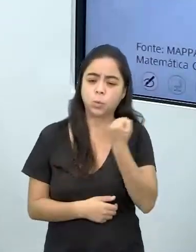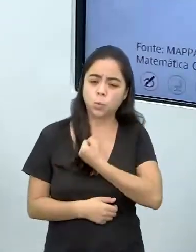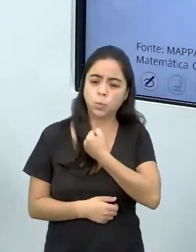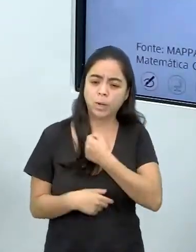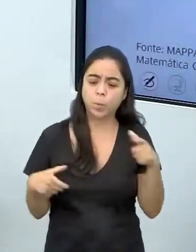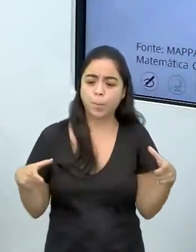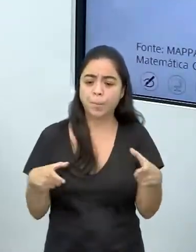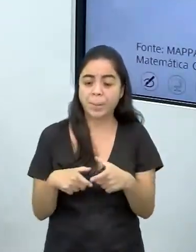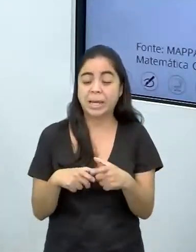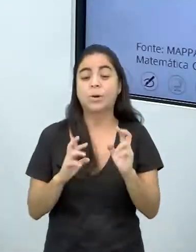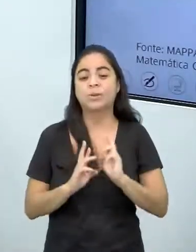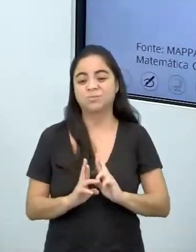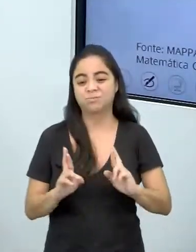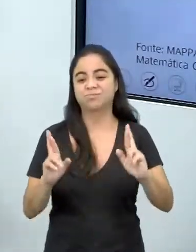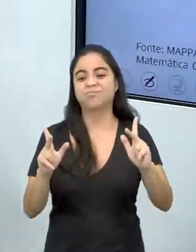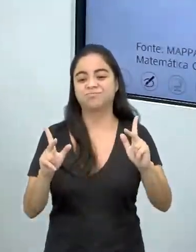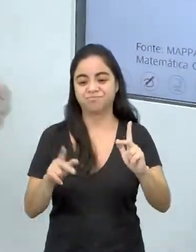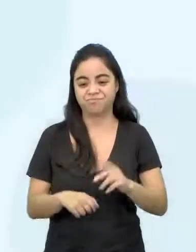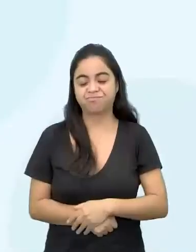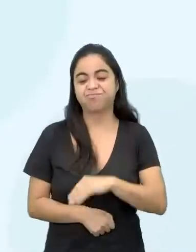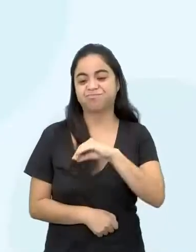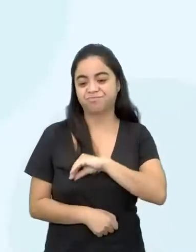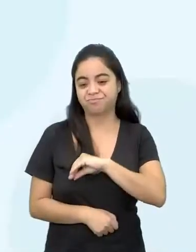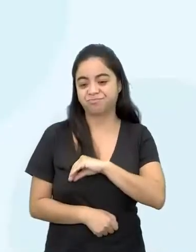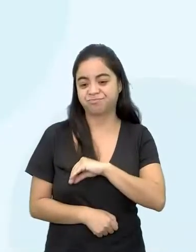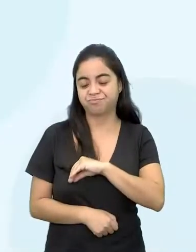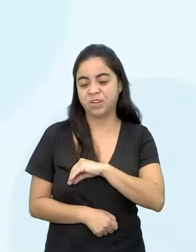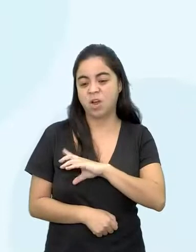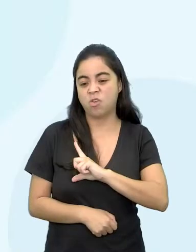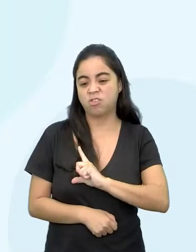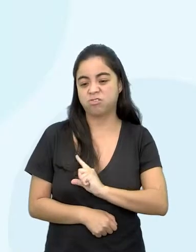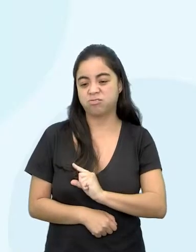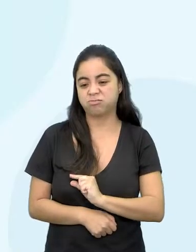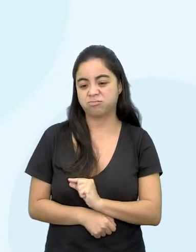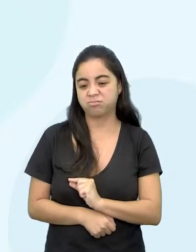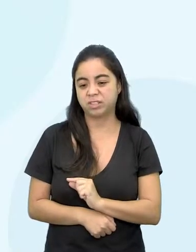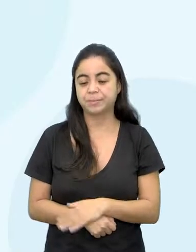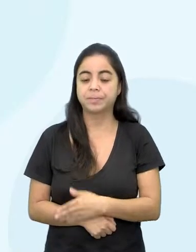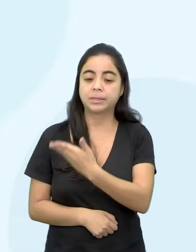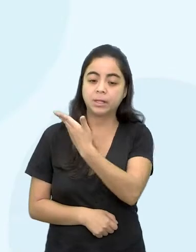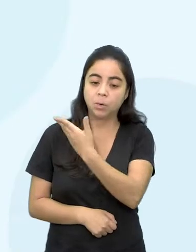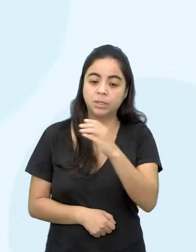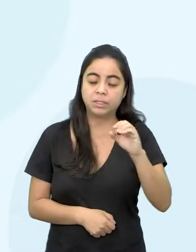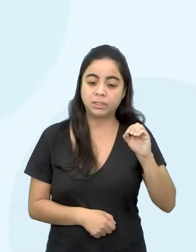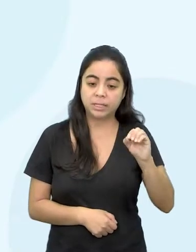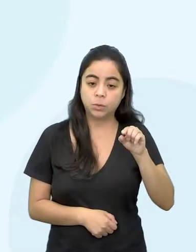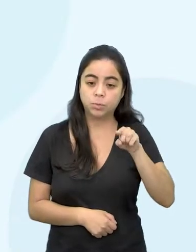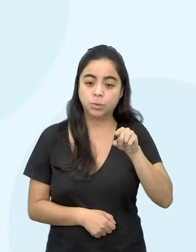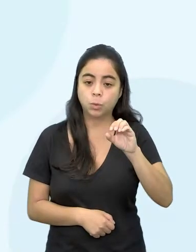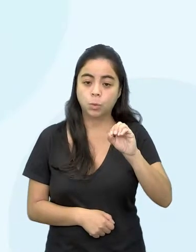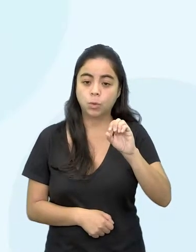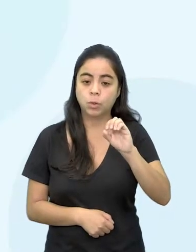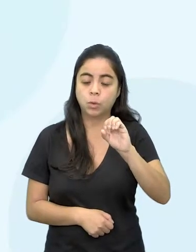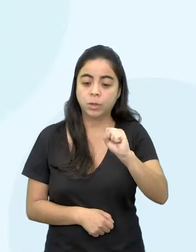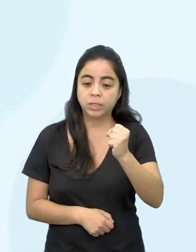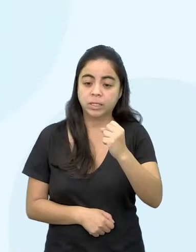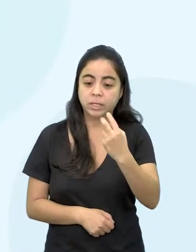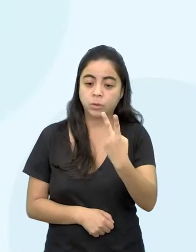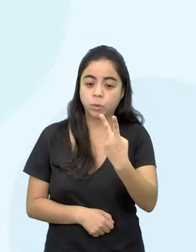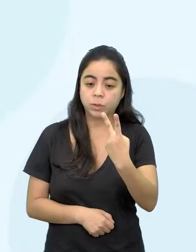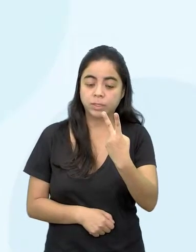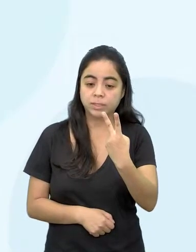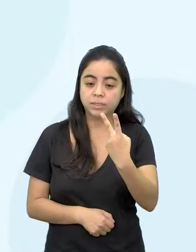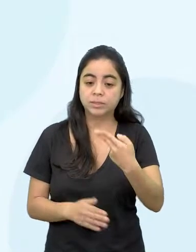pequeno, ele vai fazer diferença aí no nosso bolso. Então a gente tem 0,082% vai dar 0